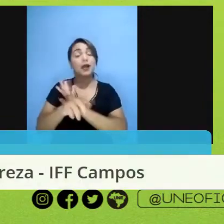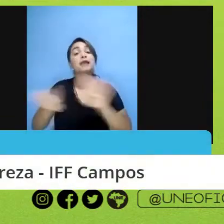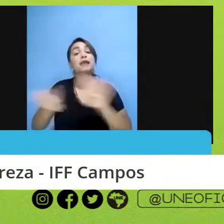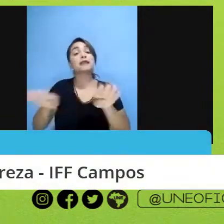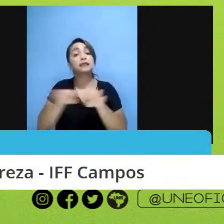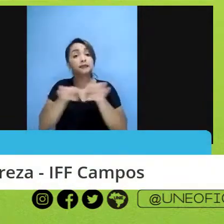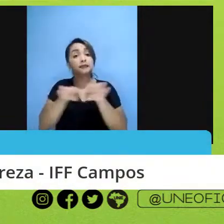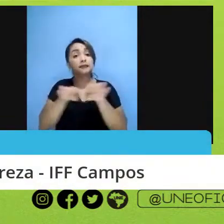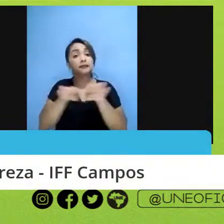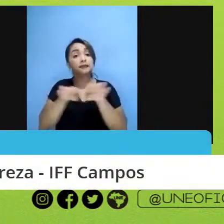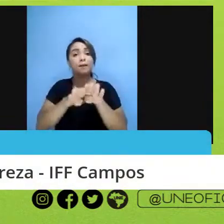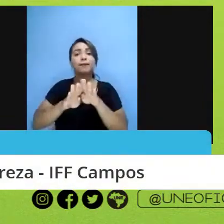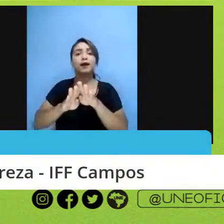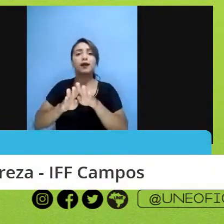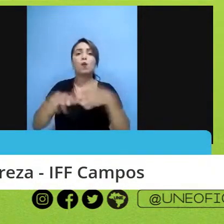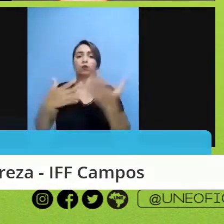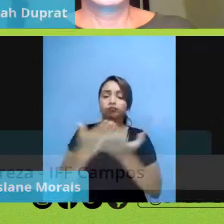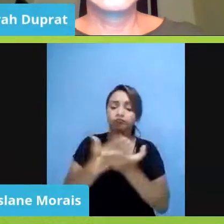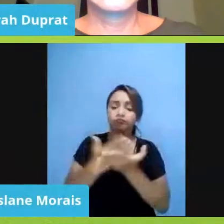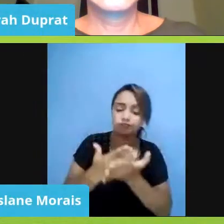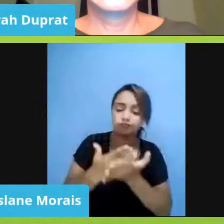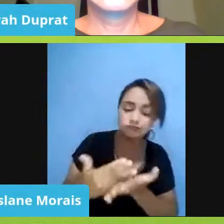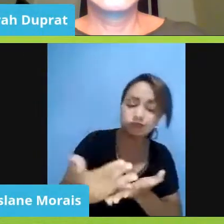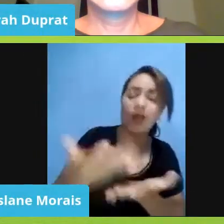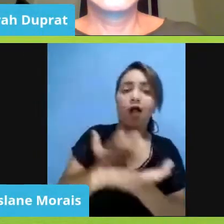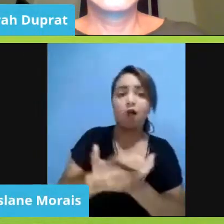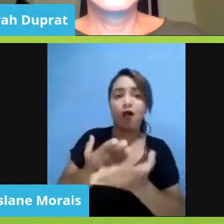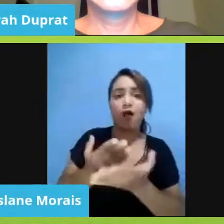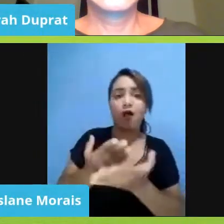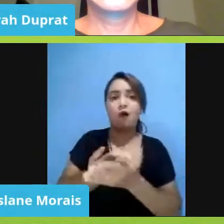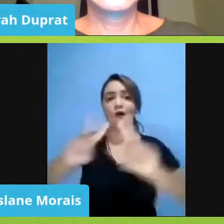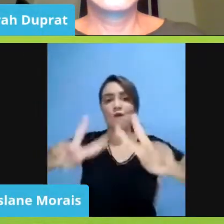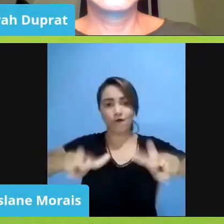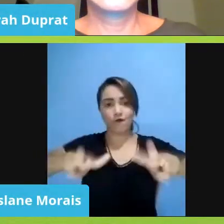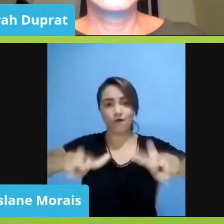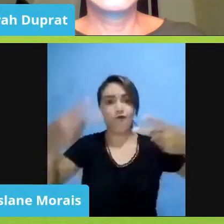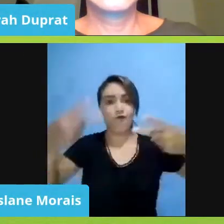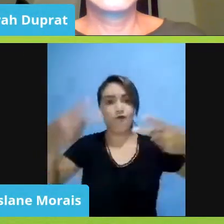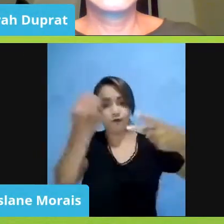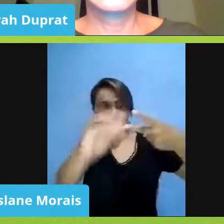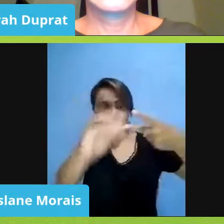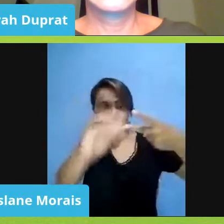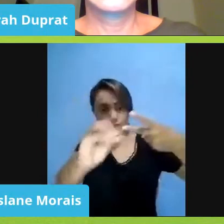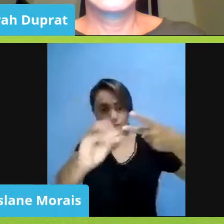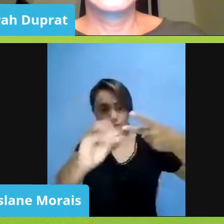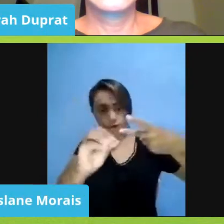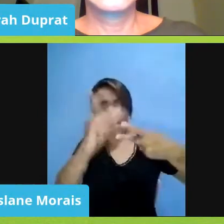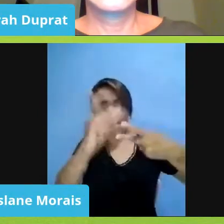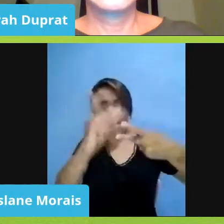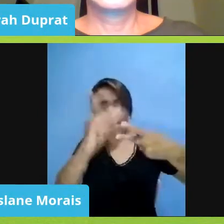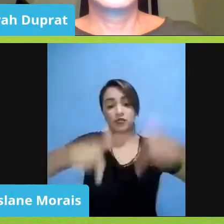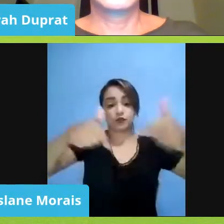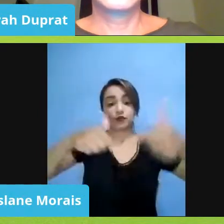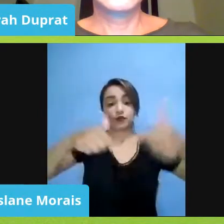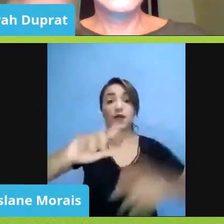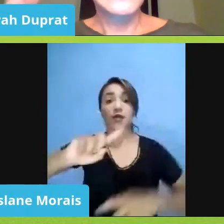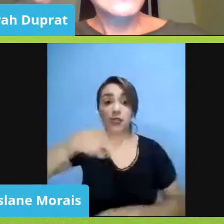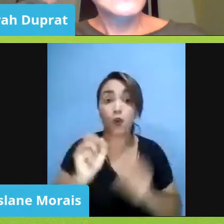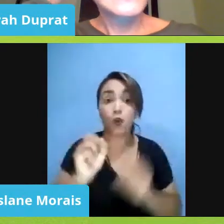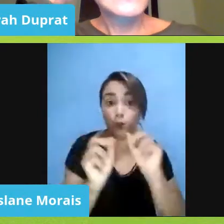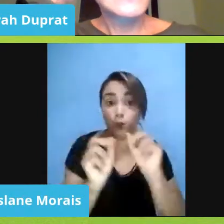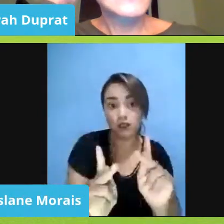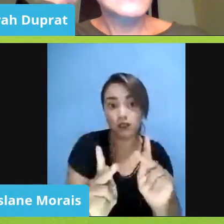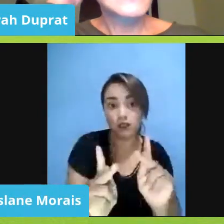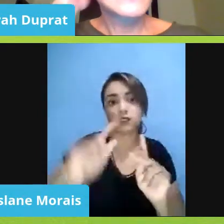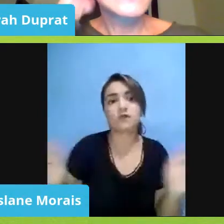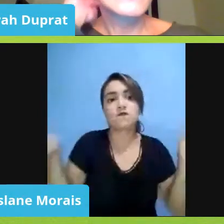ao longo da aula aqui, nós vamos mandar o link para quem vai pegar o certificado depois, tá bom? Então, ao final, a